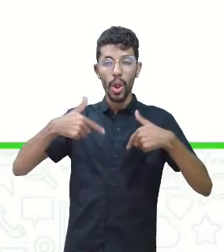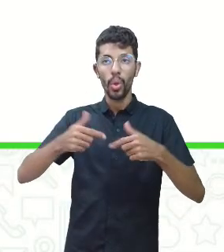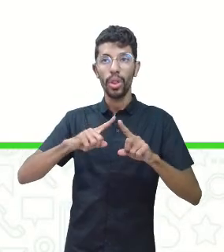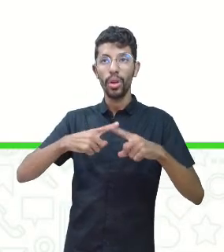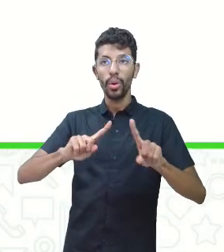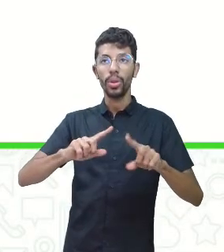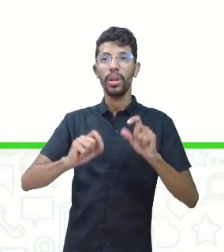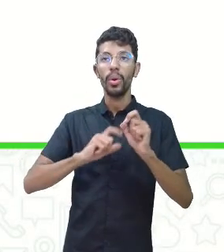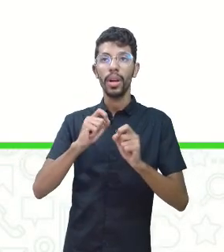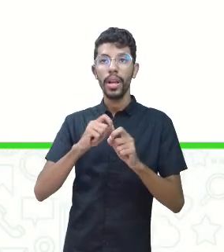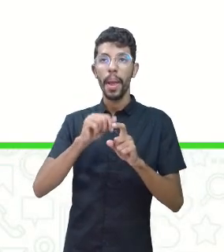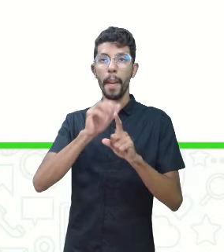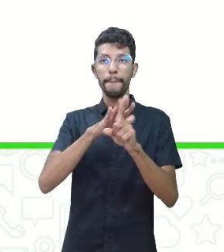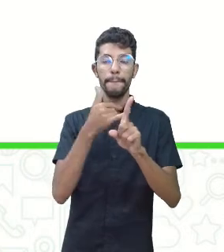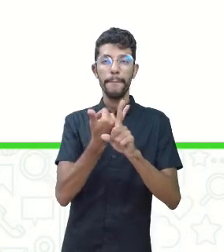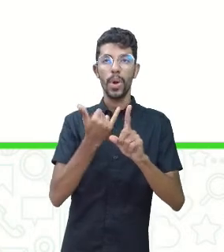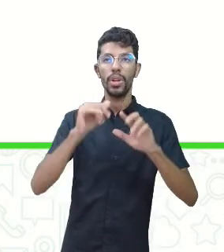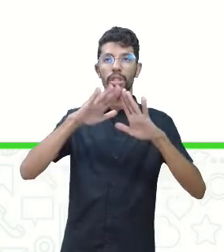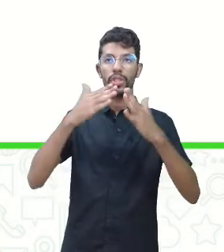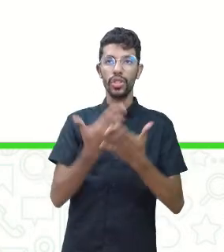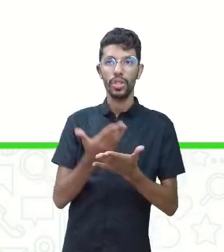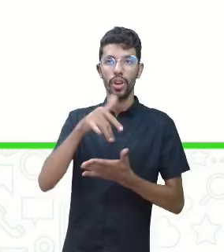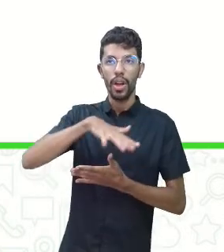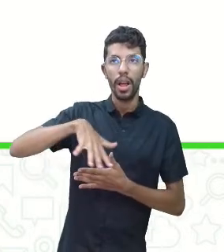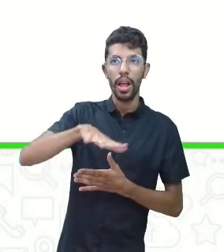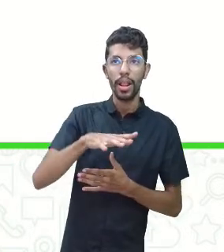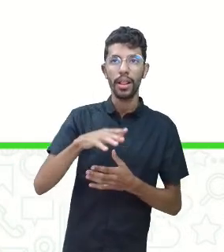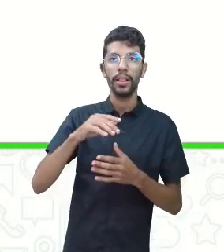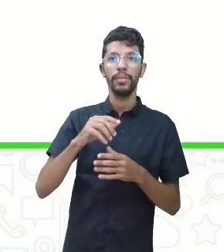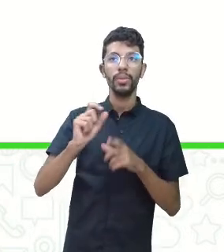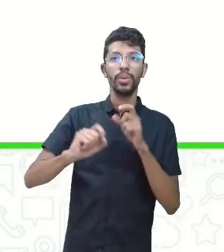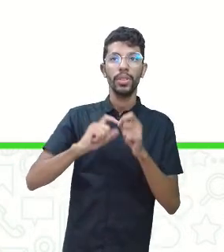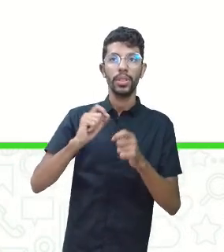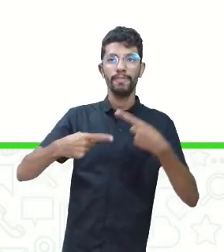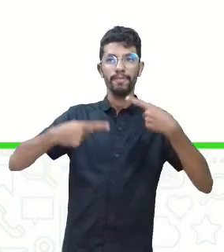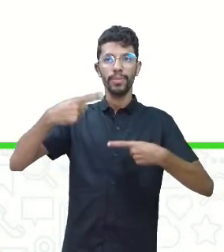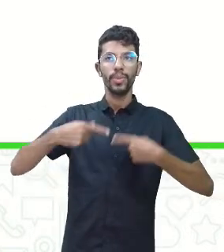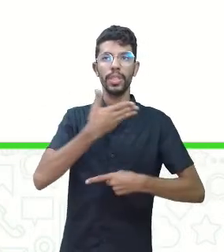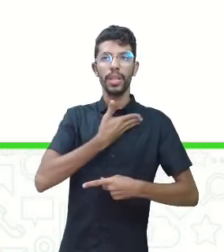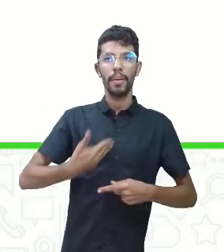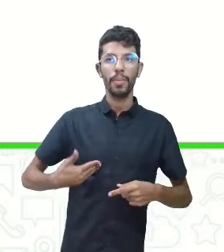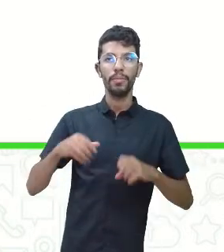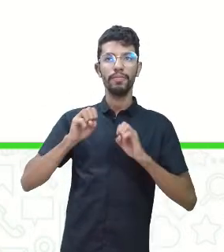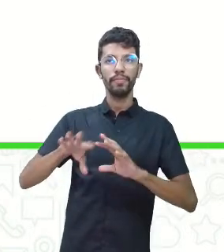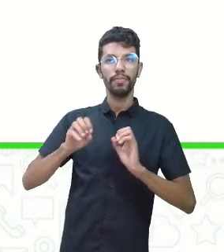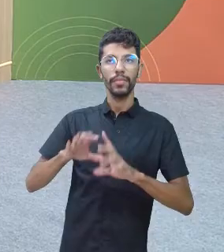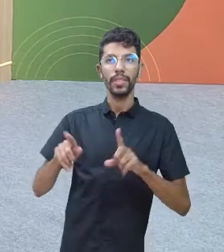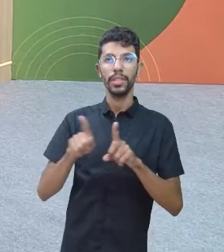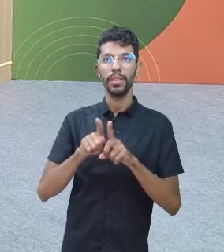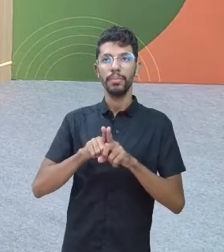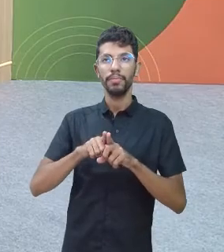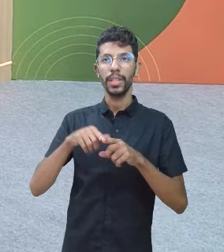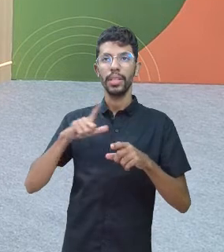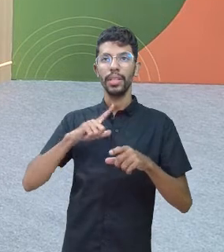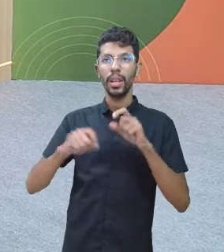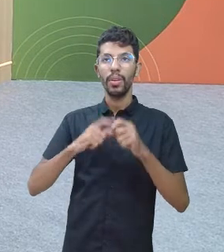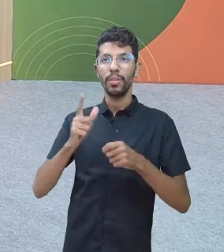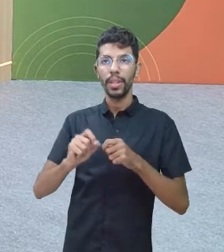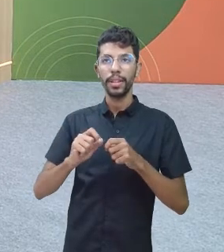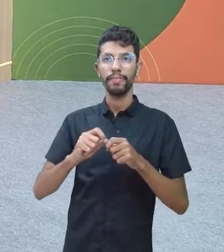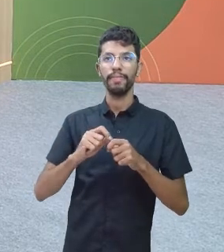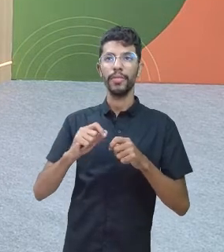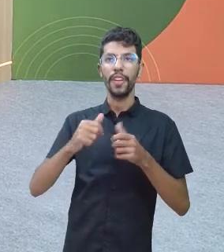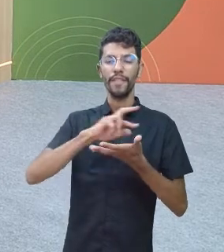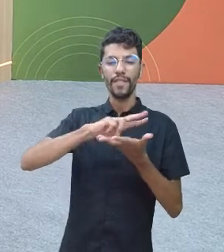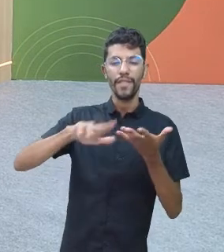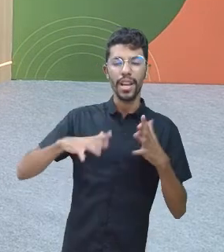implementa leis de uma série de ações para que possam ser combatidas. E sem falar que estamos